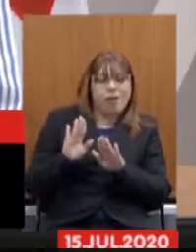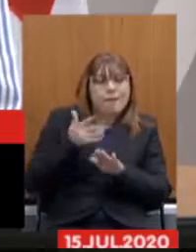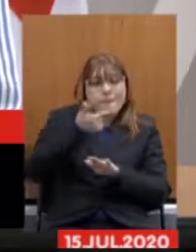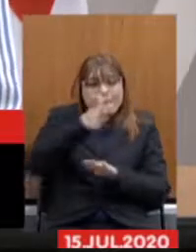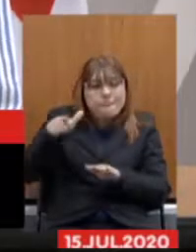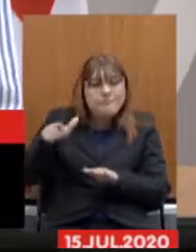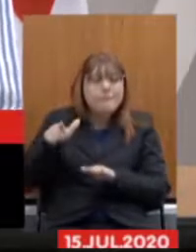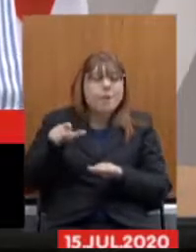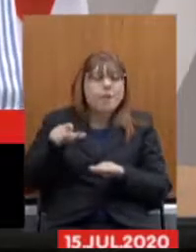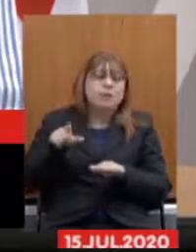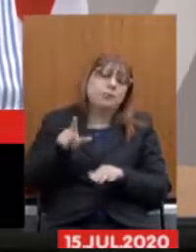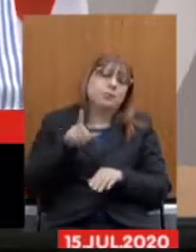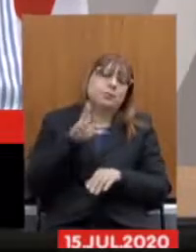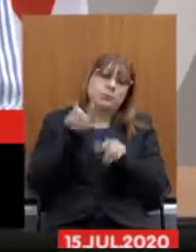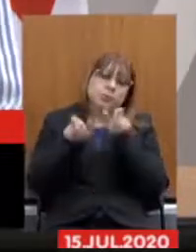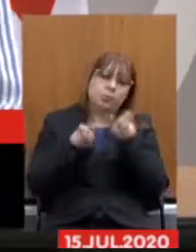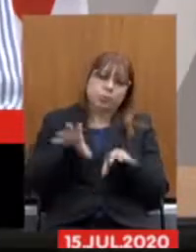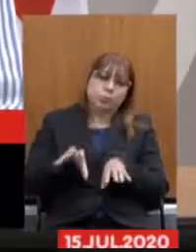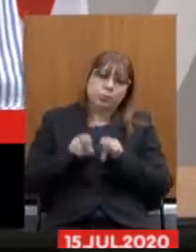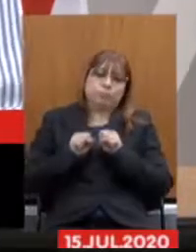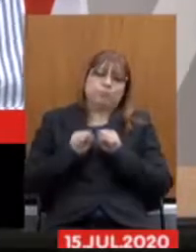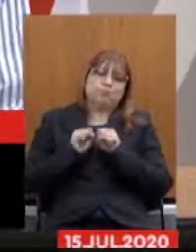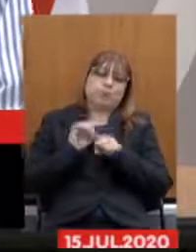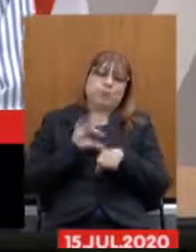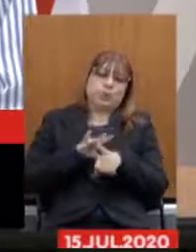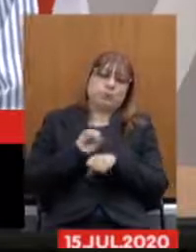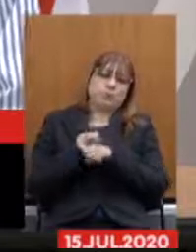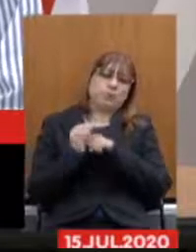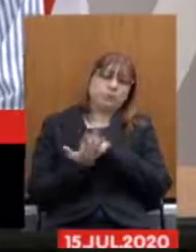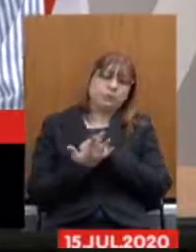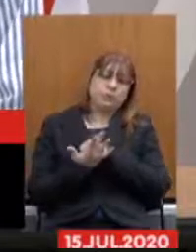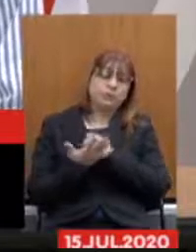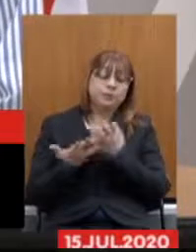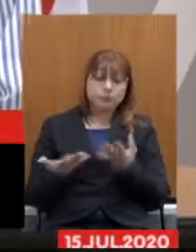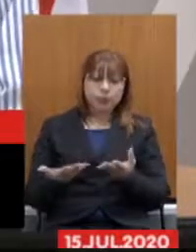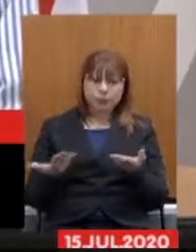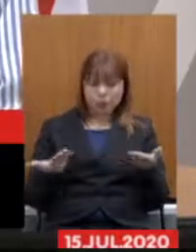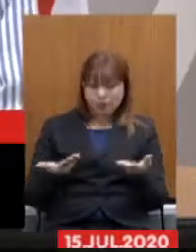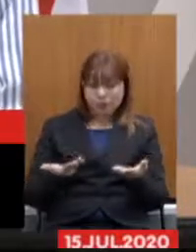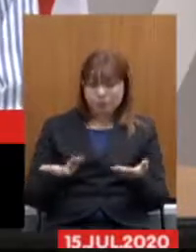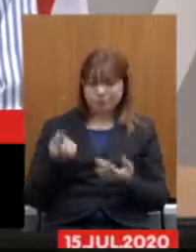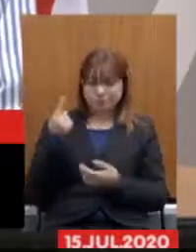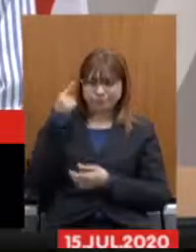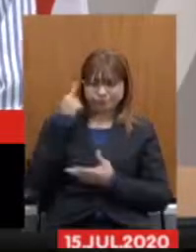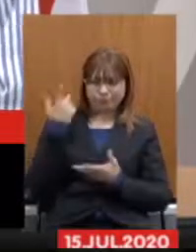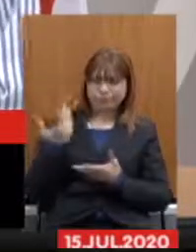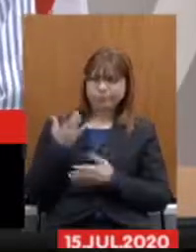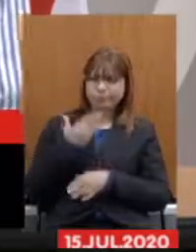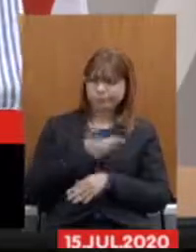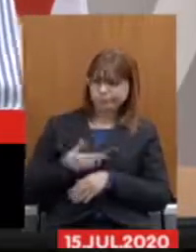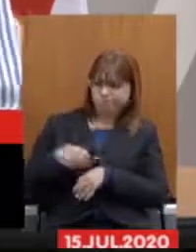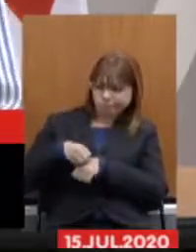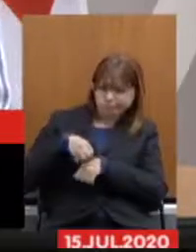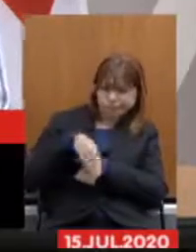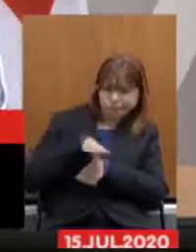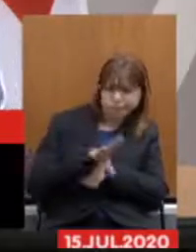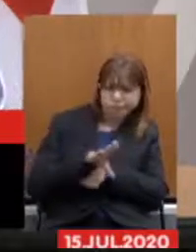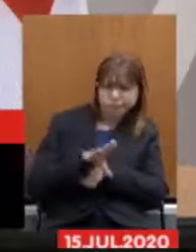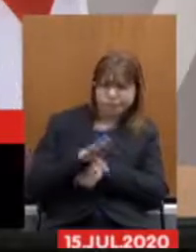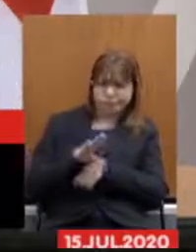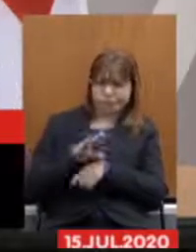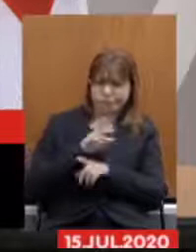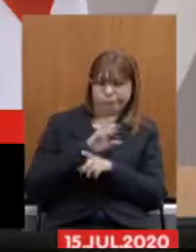colocamos a situação quando o governo manda uma reforma da previdência